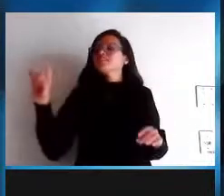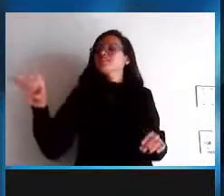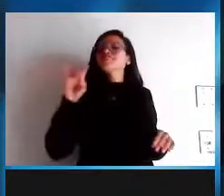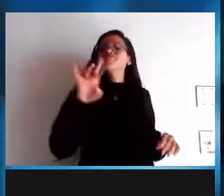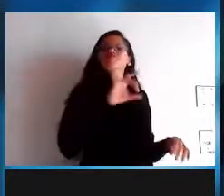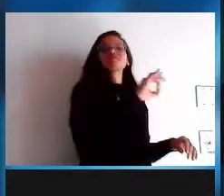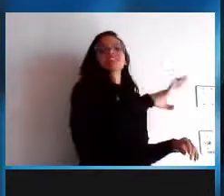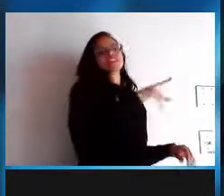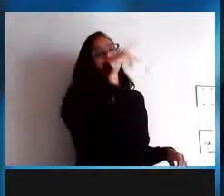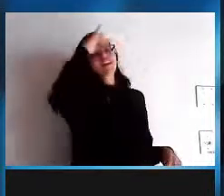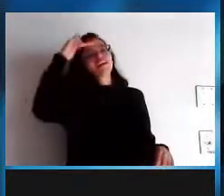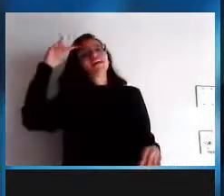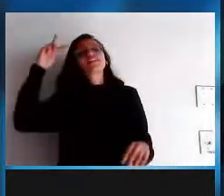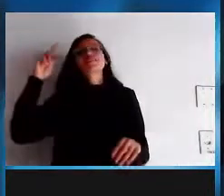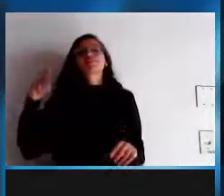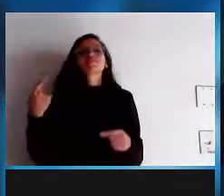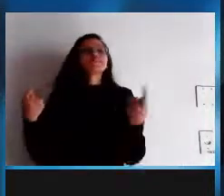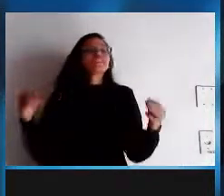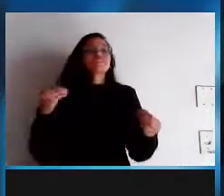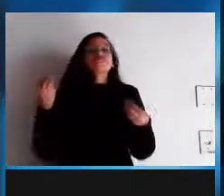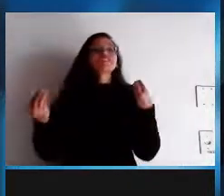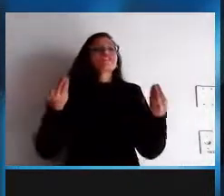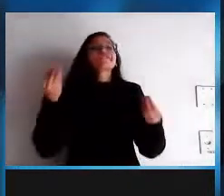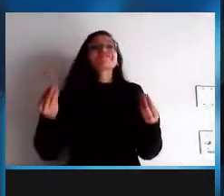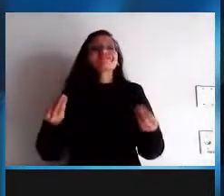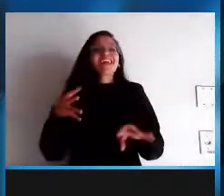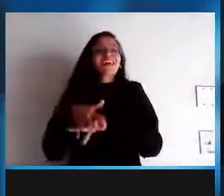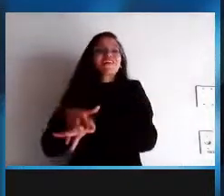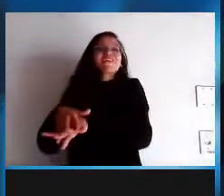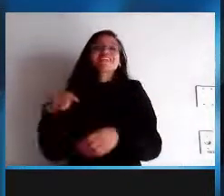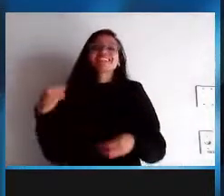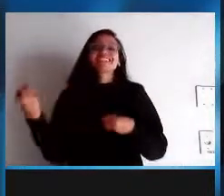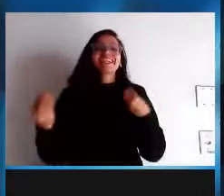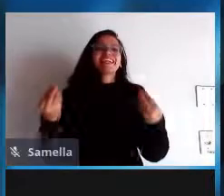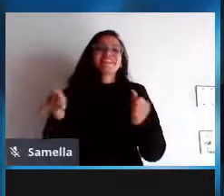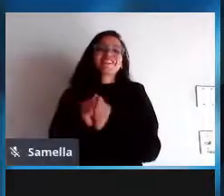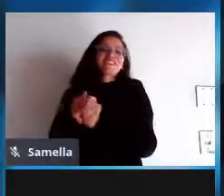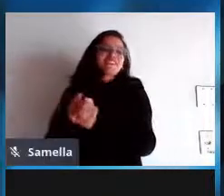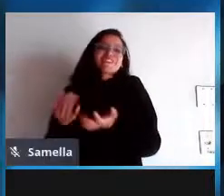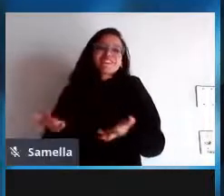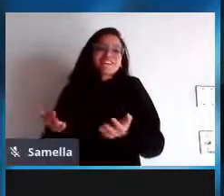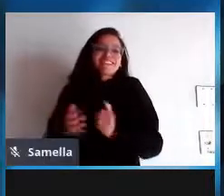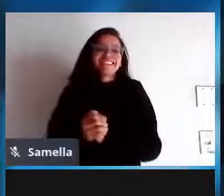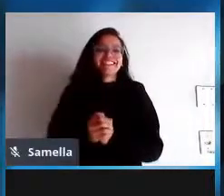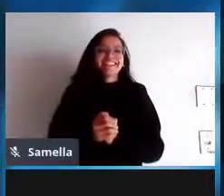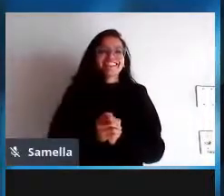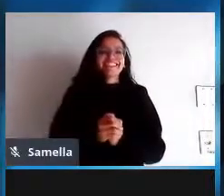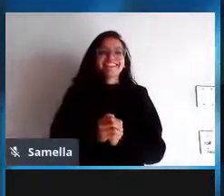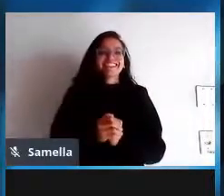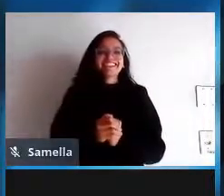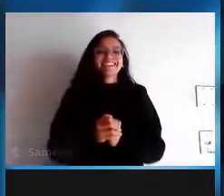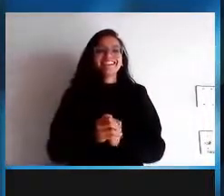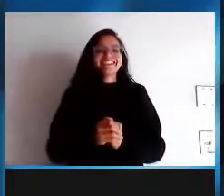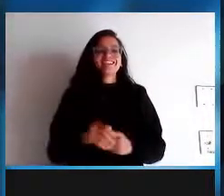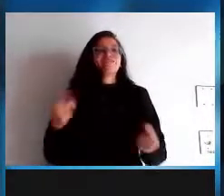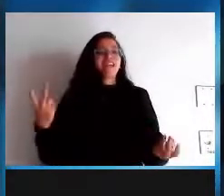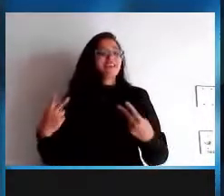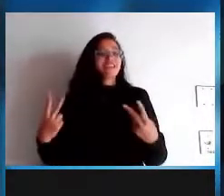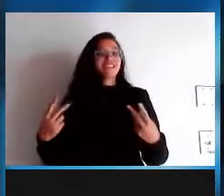não pode haver intercâmbio também tá e portanto a gente não tem